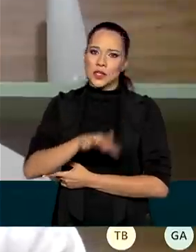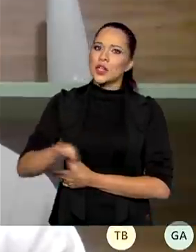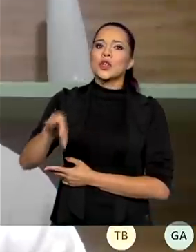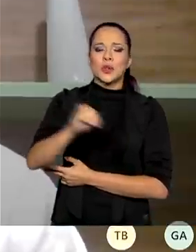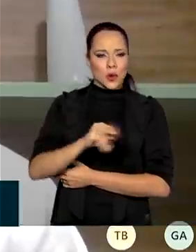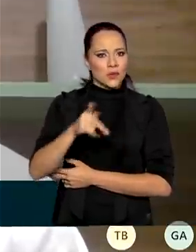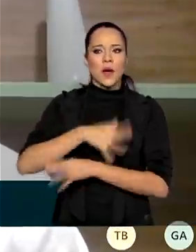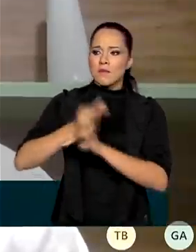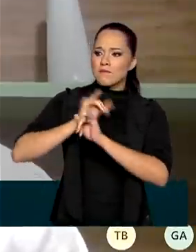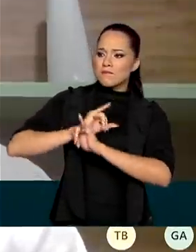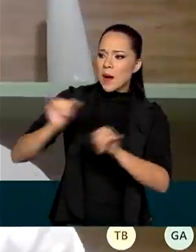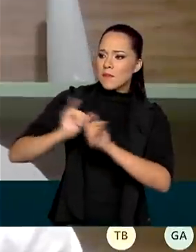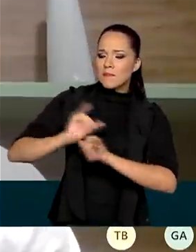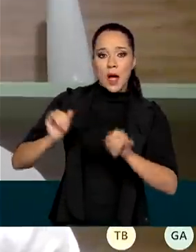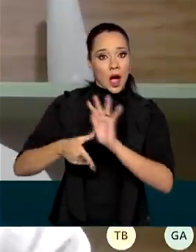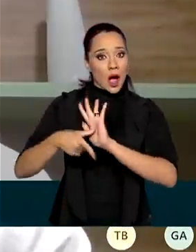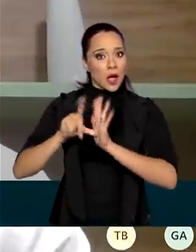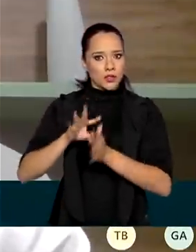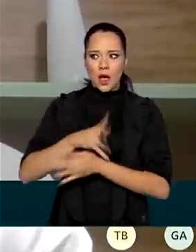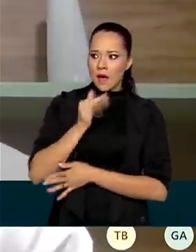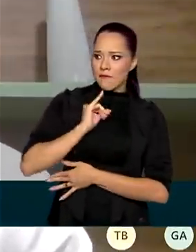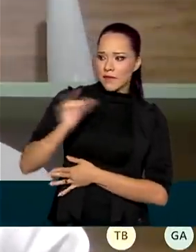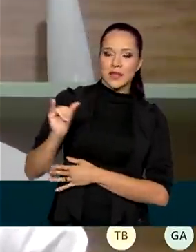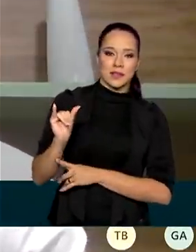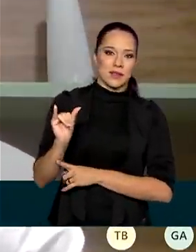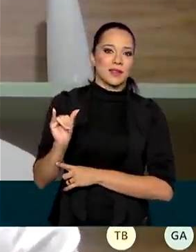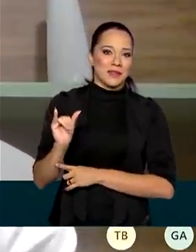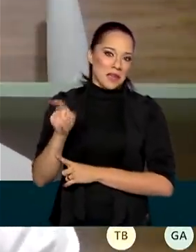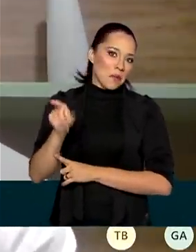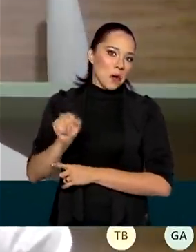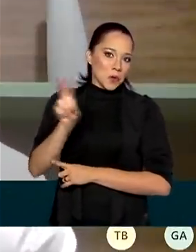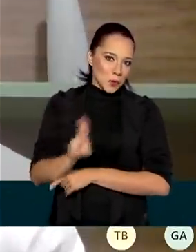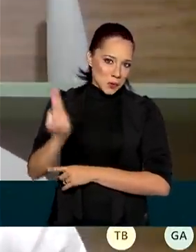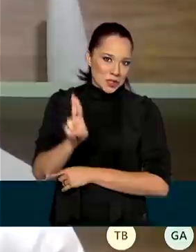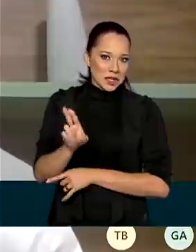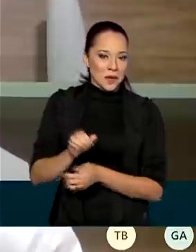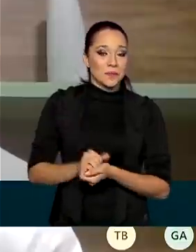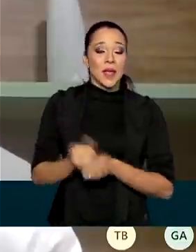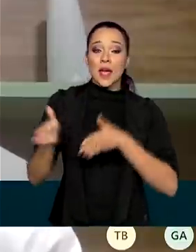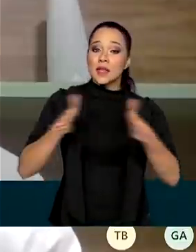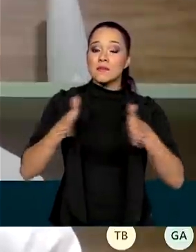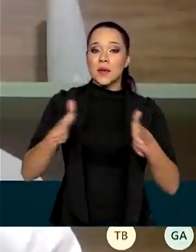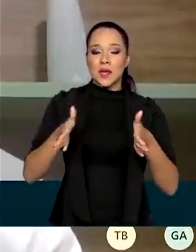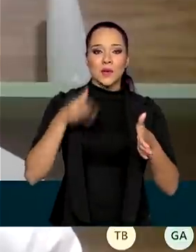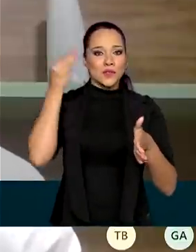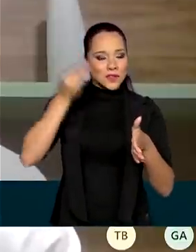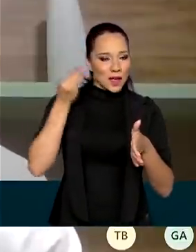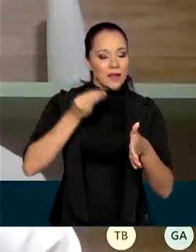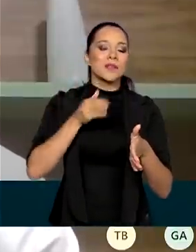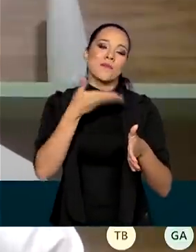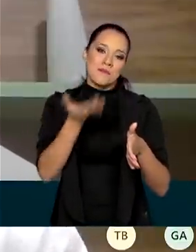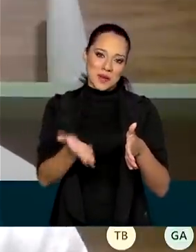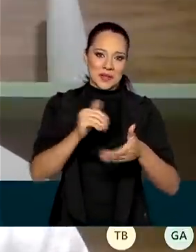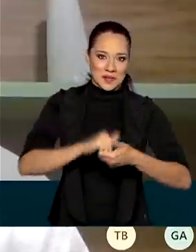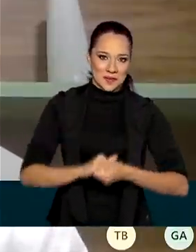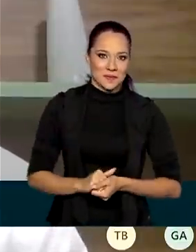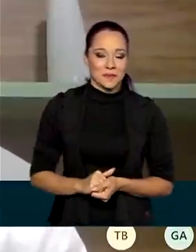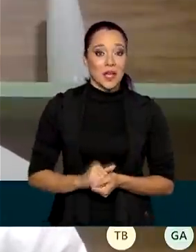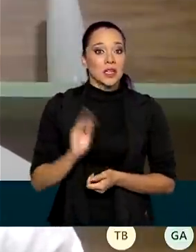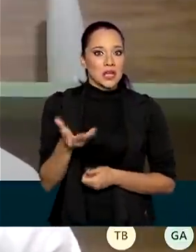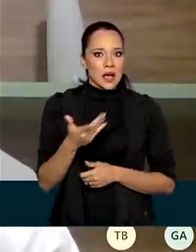sempre comunicados com antecedência. Então, justamente esse período de testes é para isso. Nós estamos